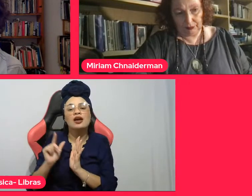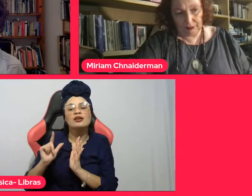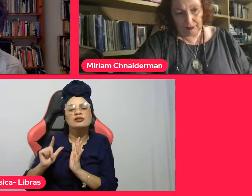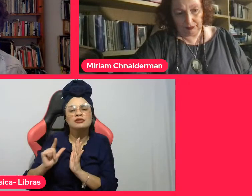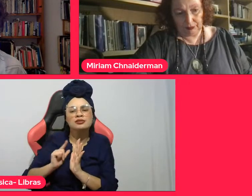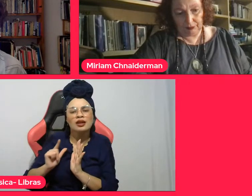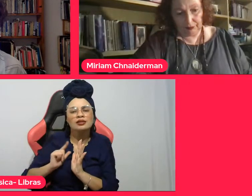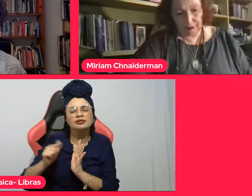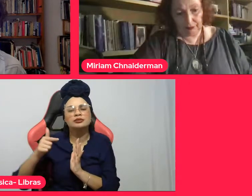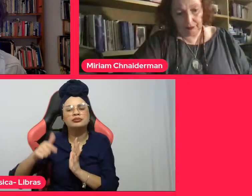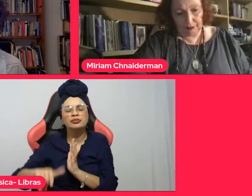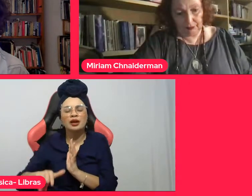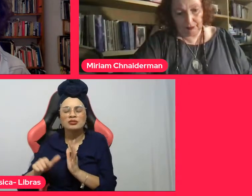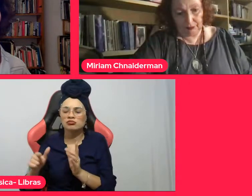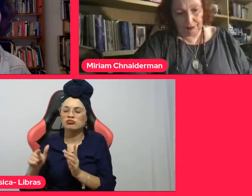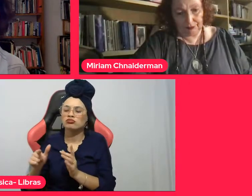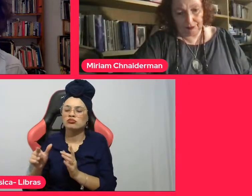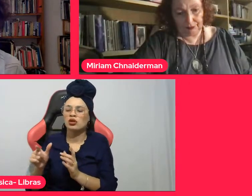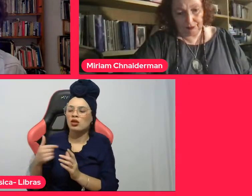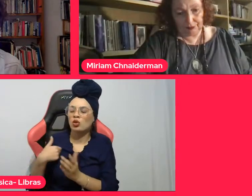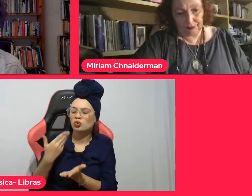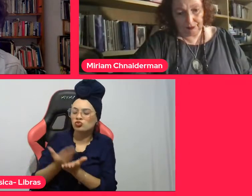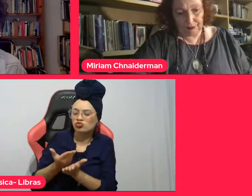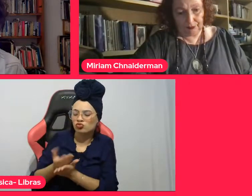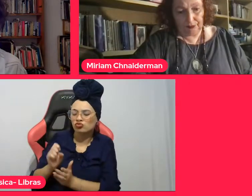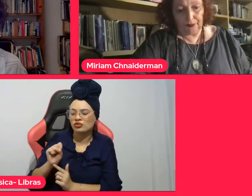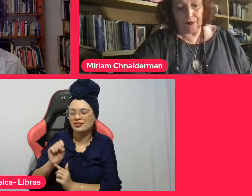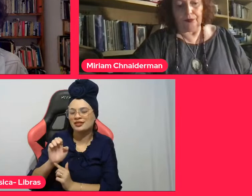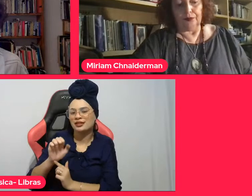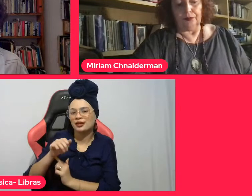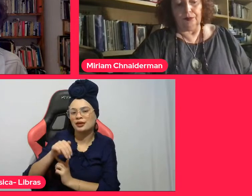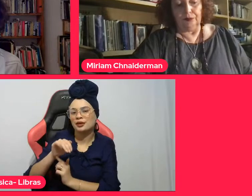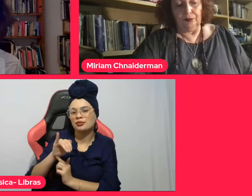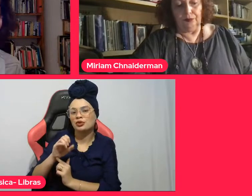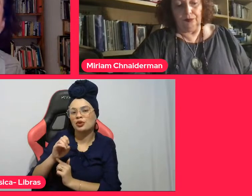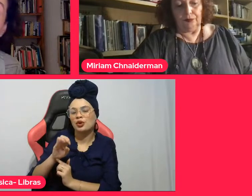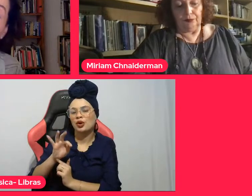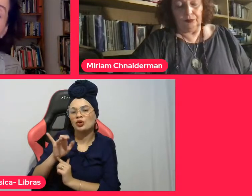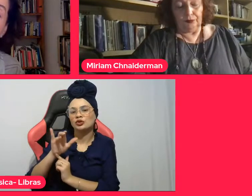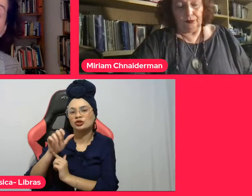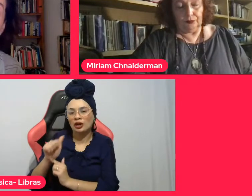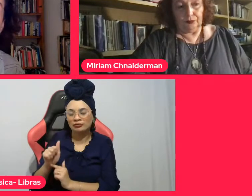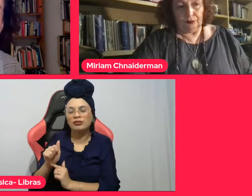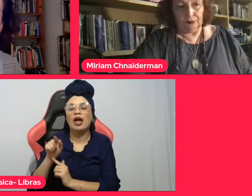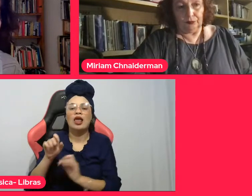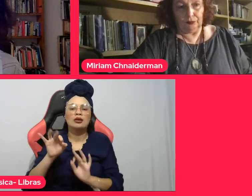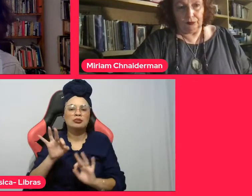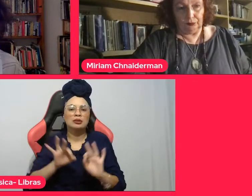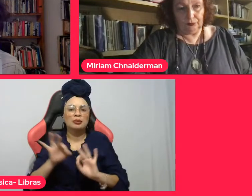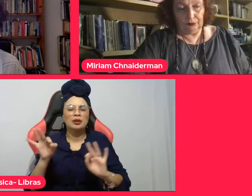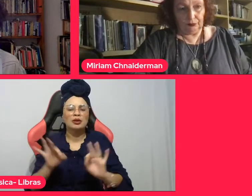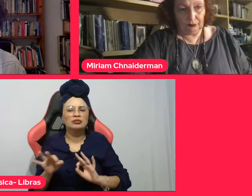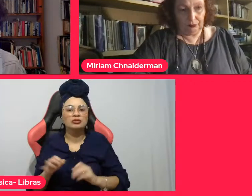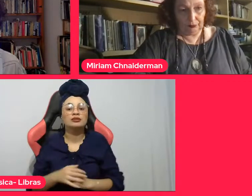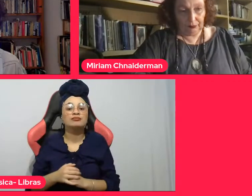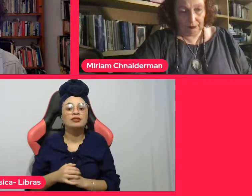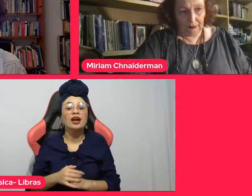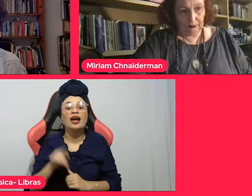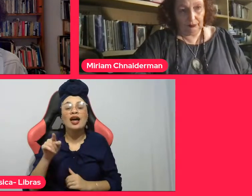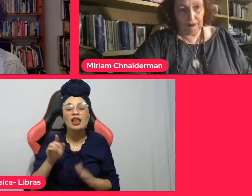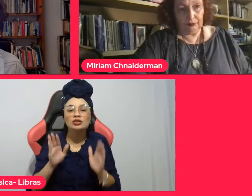Psicanálise Semiótica, editado pela Escuta. Miriam realizou e dirigiu curtas e médias